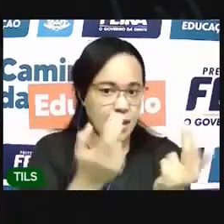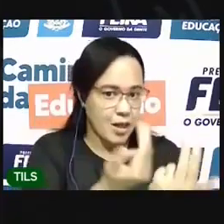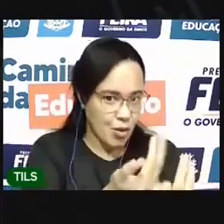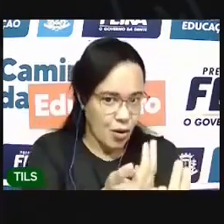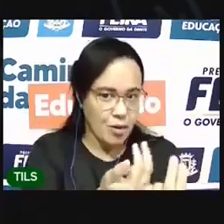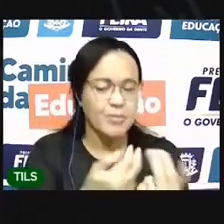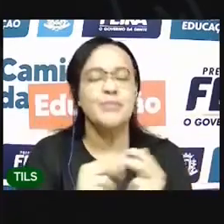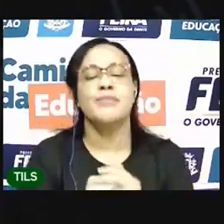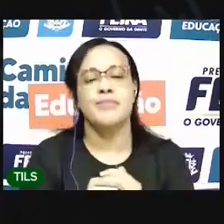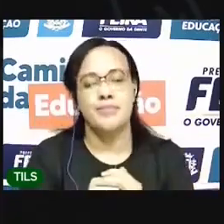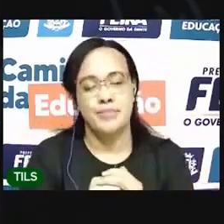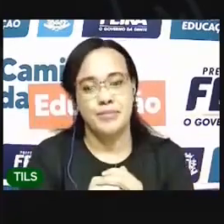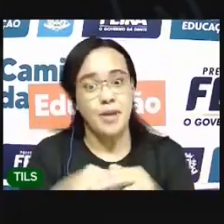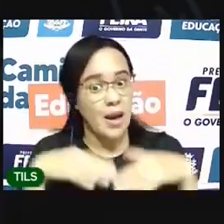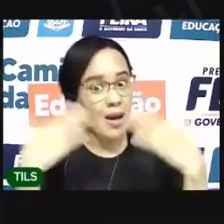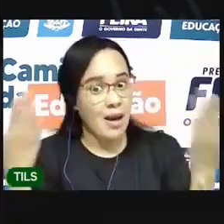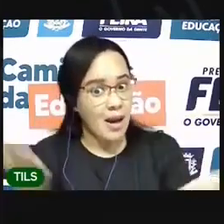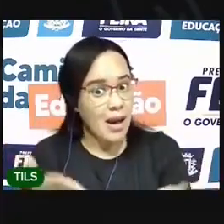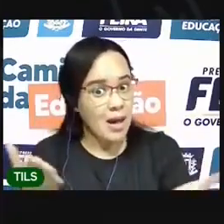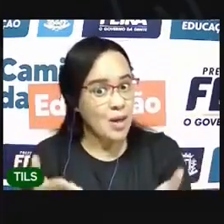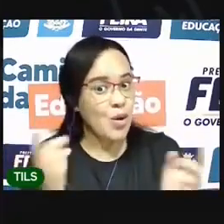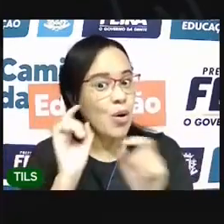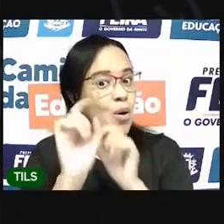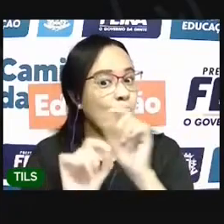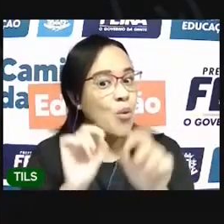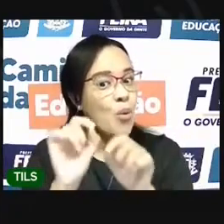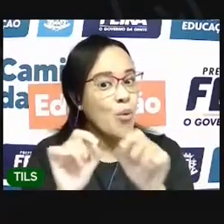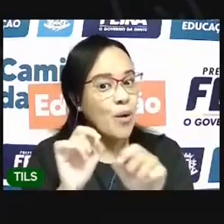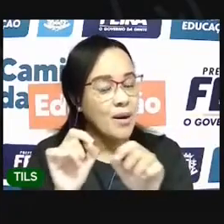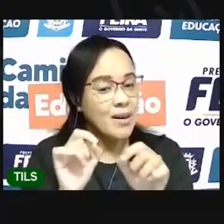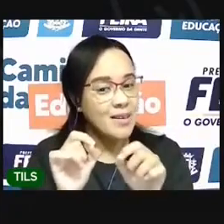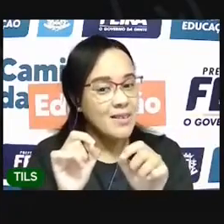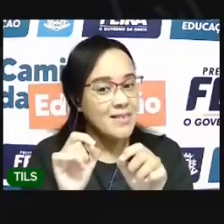Agora chegou o grande momento A gente vai